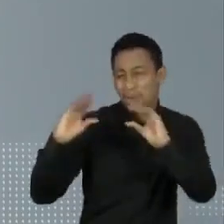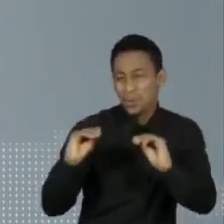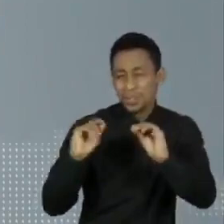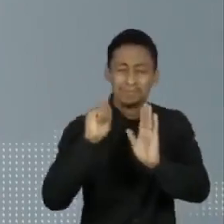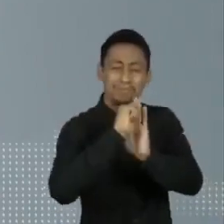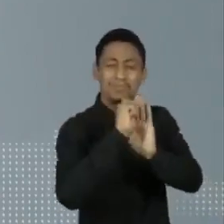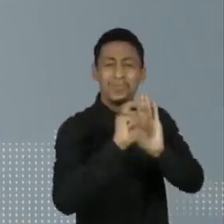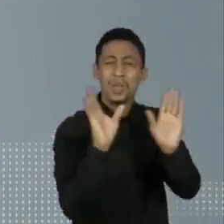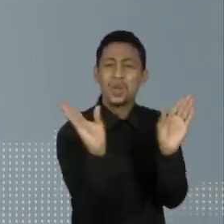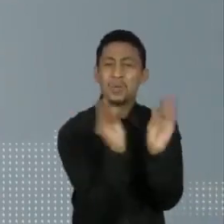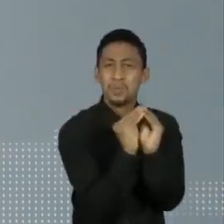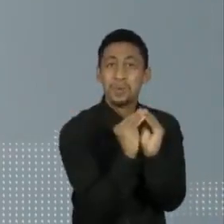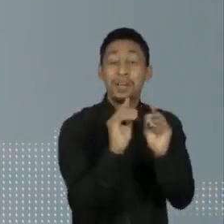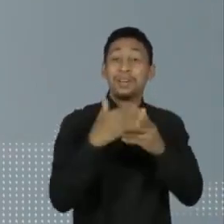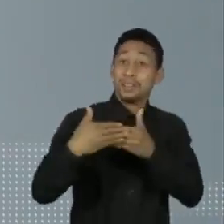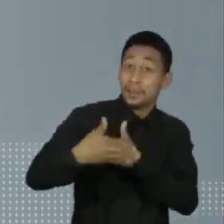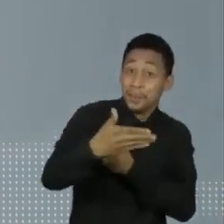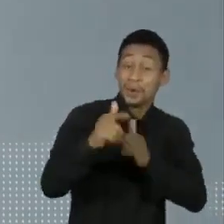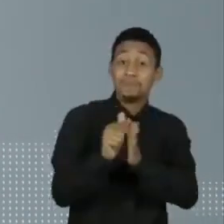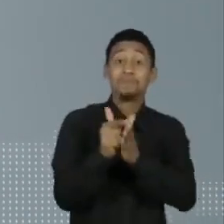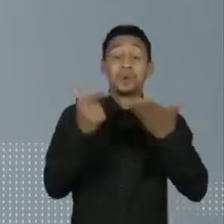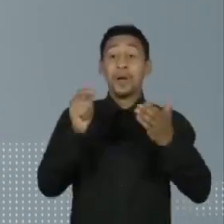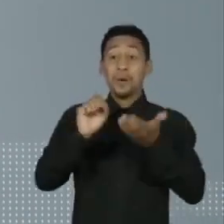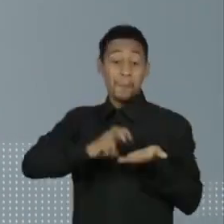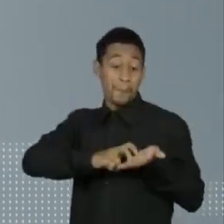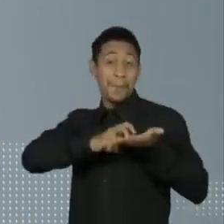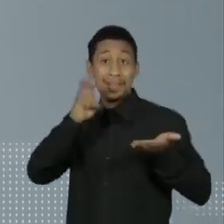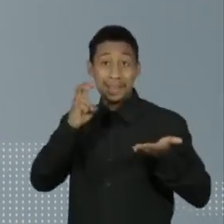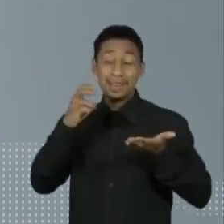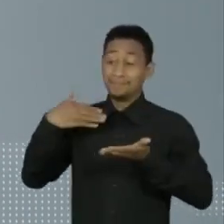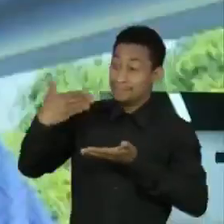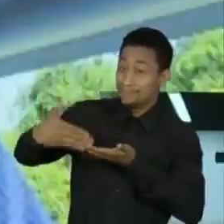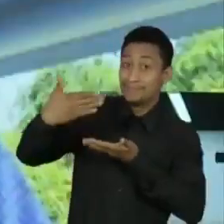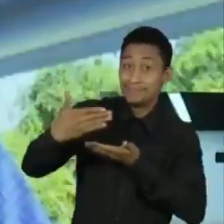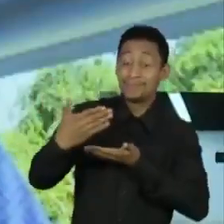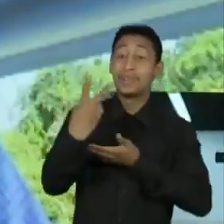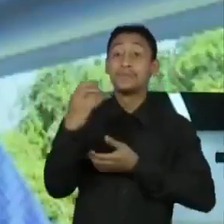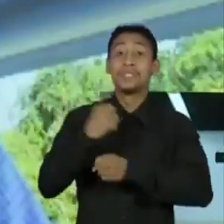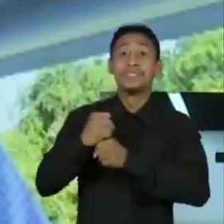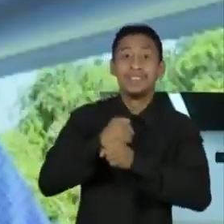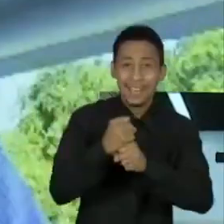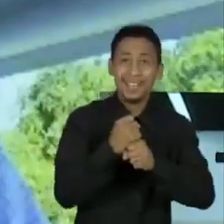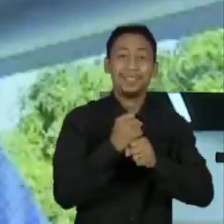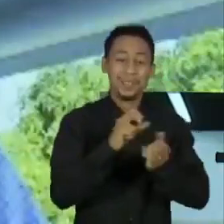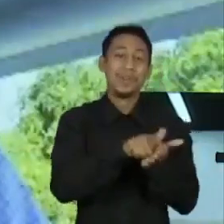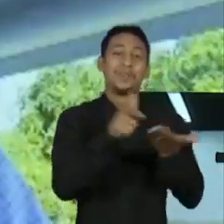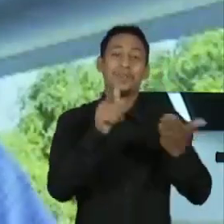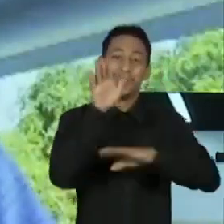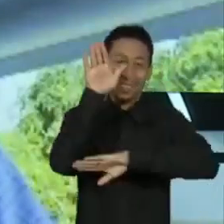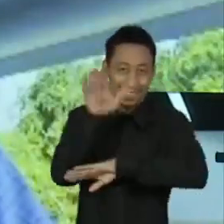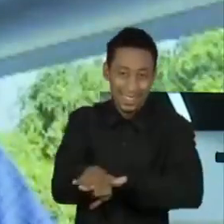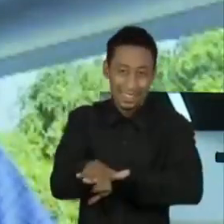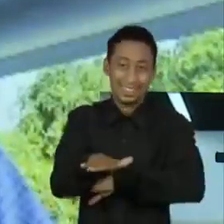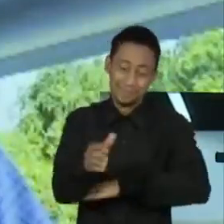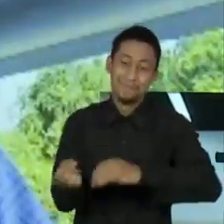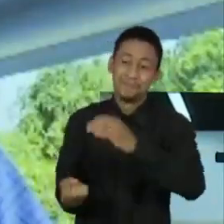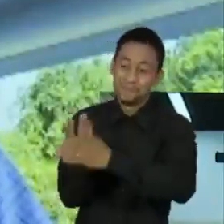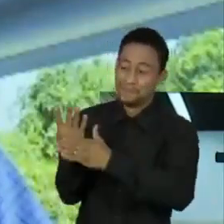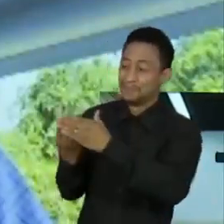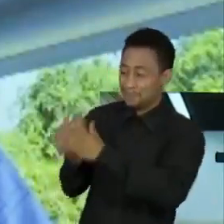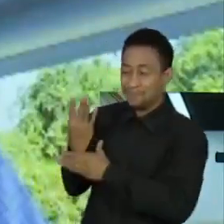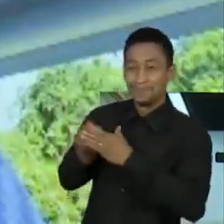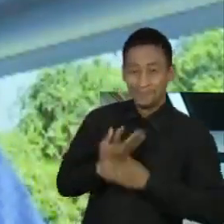Depois veio a Folha da Manhã e, em duas décadas, a Folha da Tarde. Eu vejo a Folha em três momentos, vamos dizer assim.